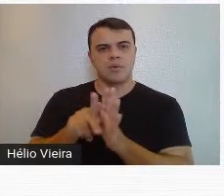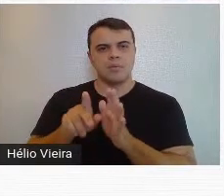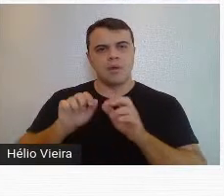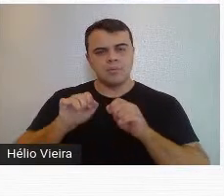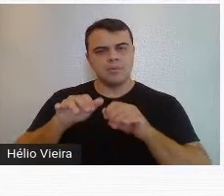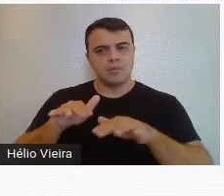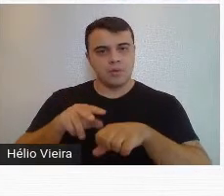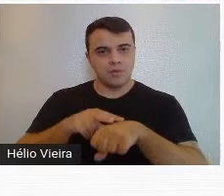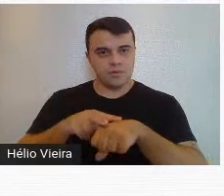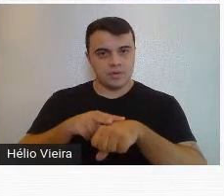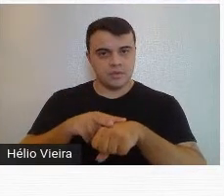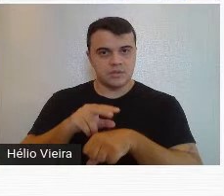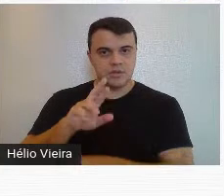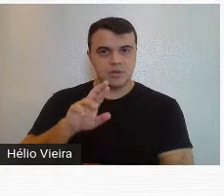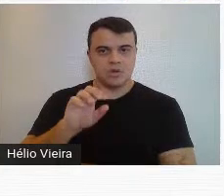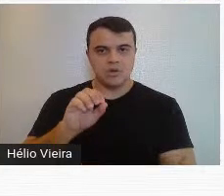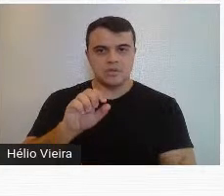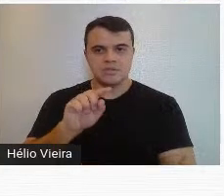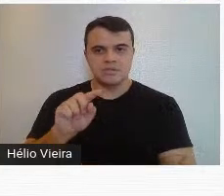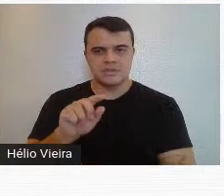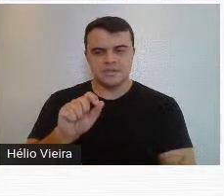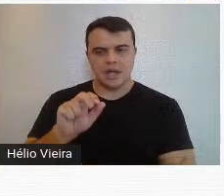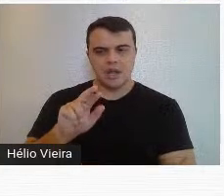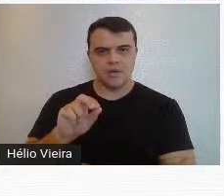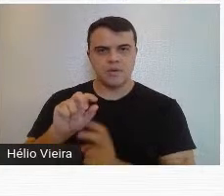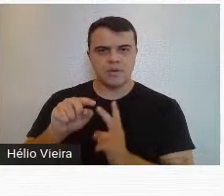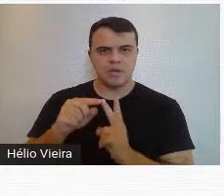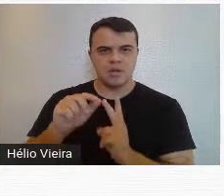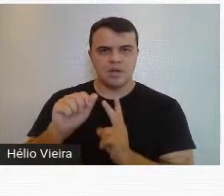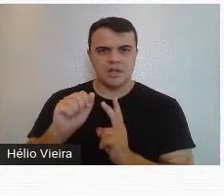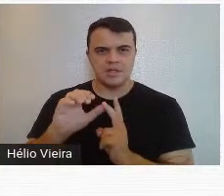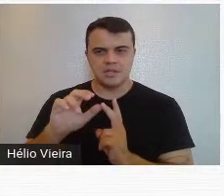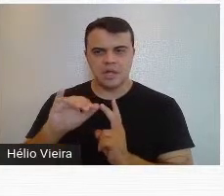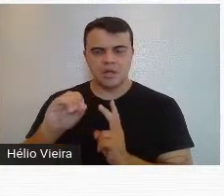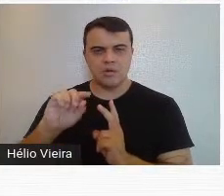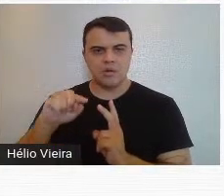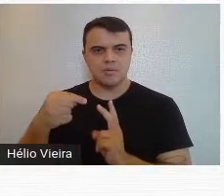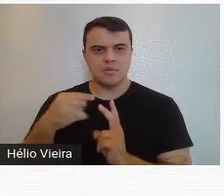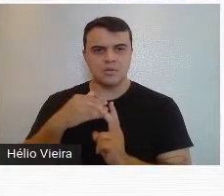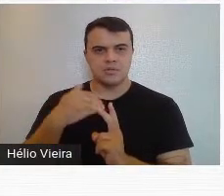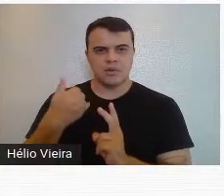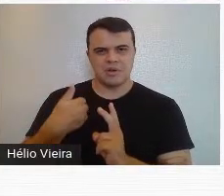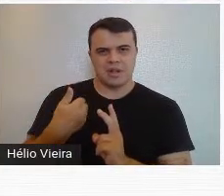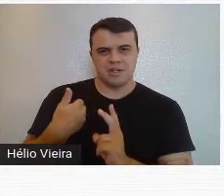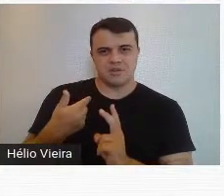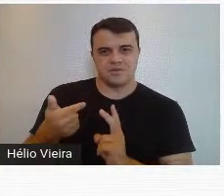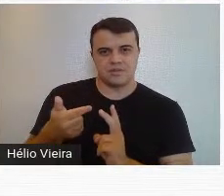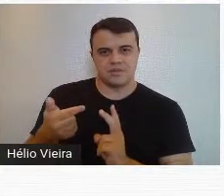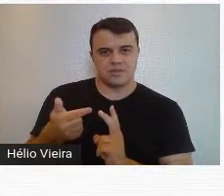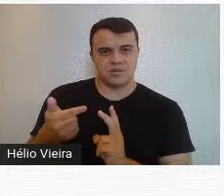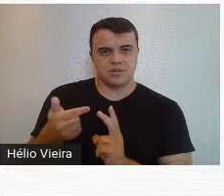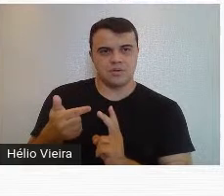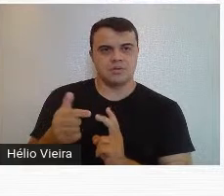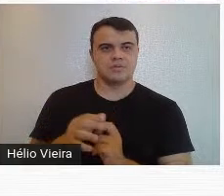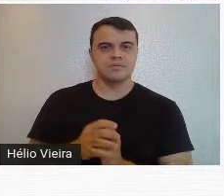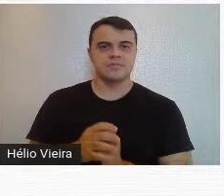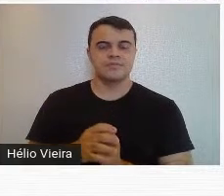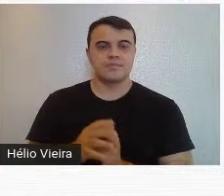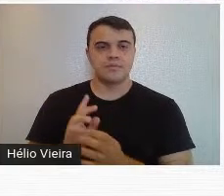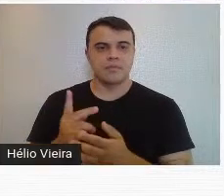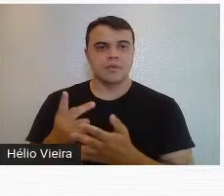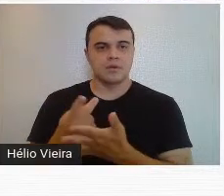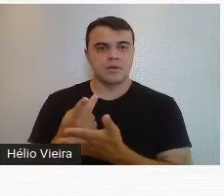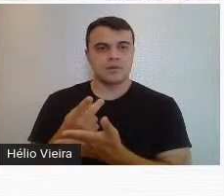O Rosário Fusco, Ascânio Lopes, que morre com 22 anos, de uma forma super prematura, que